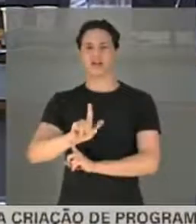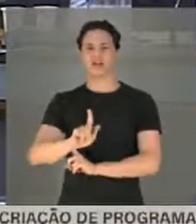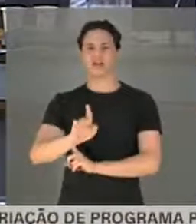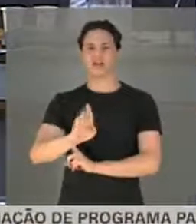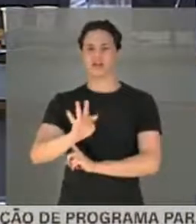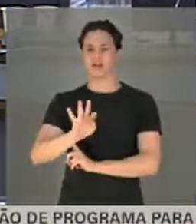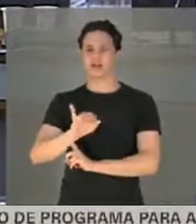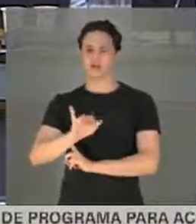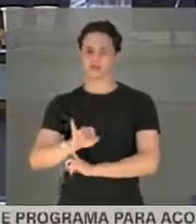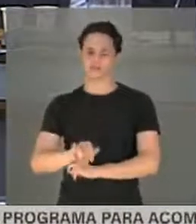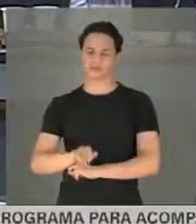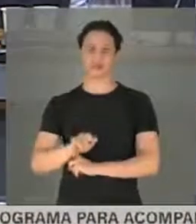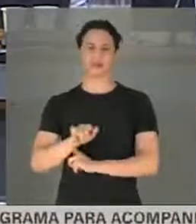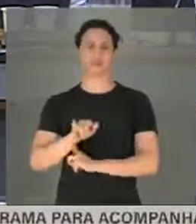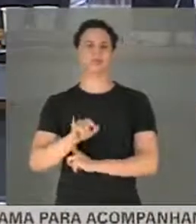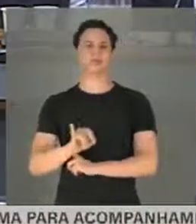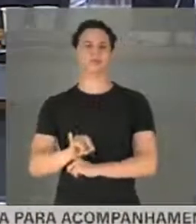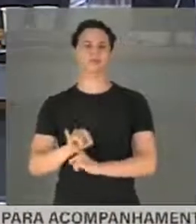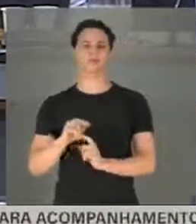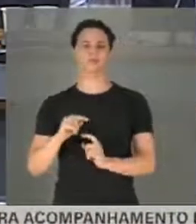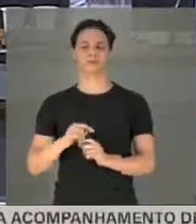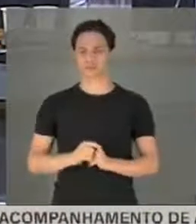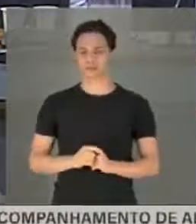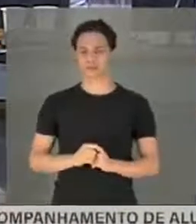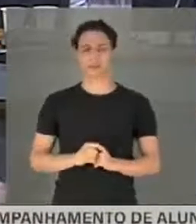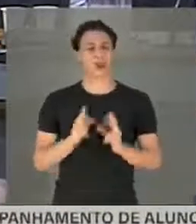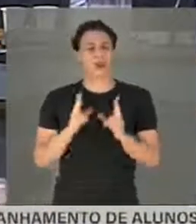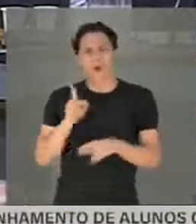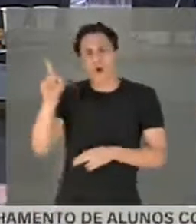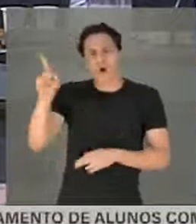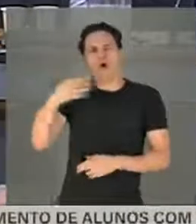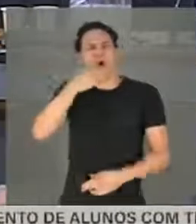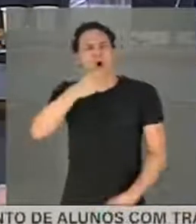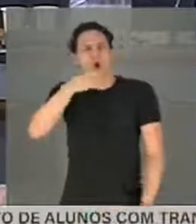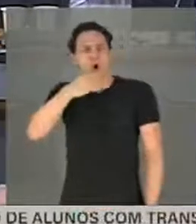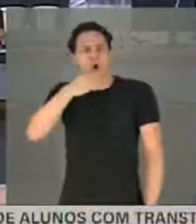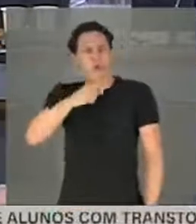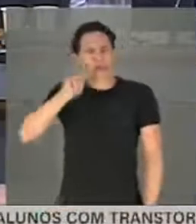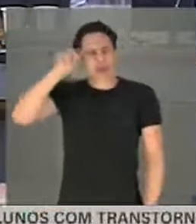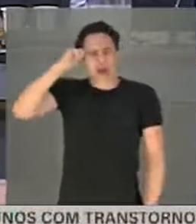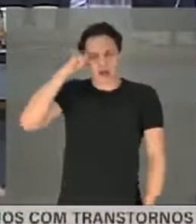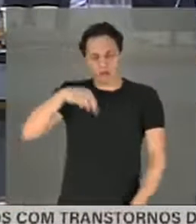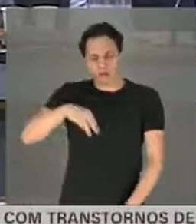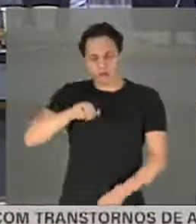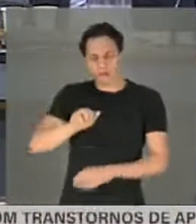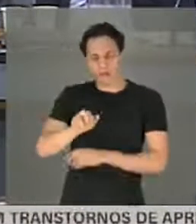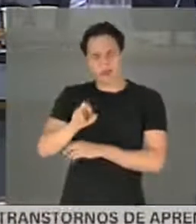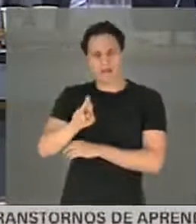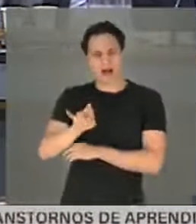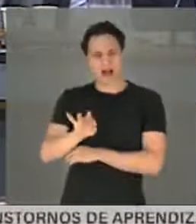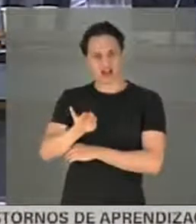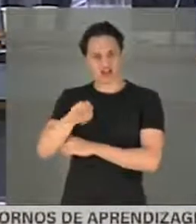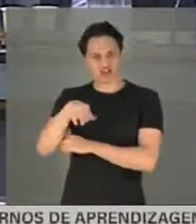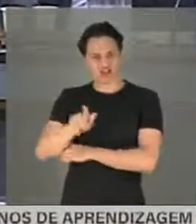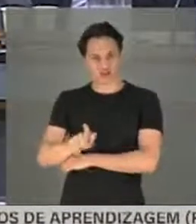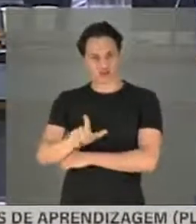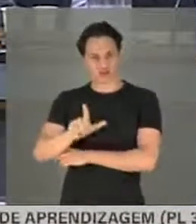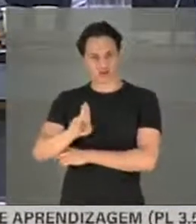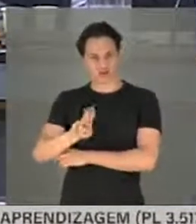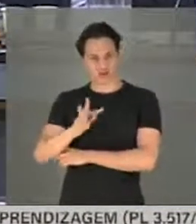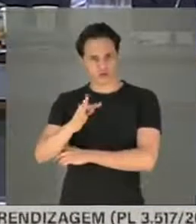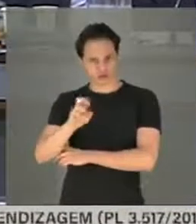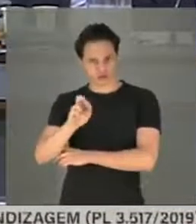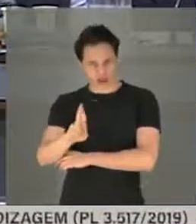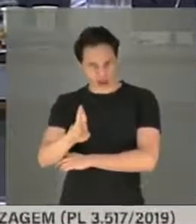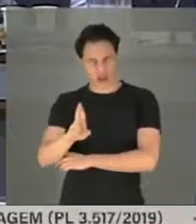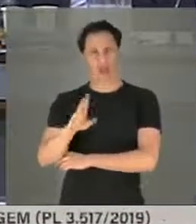Assim como o Martin Luther King teve um sonho, eu também tenho um sonho. Eu sonho um dia em que eu não vou